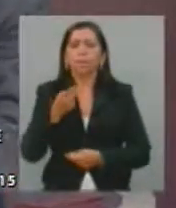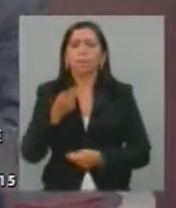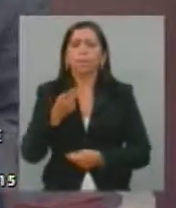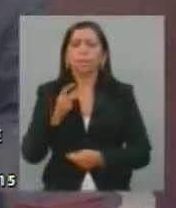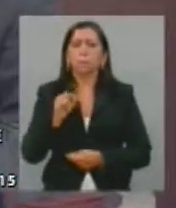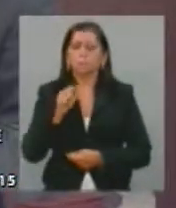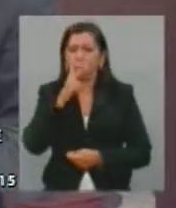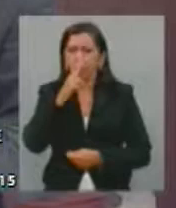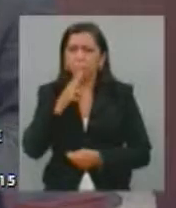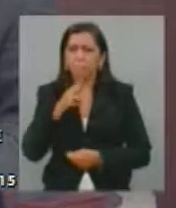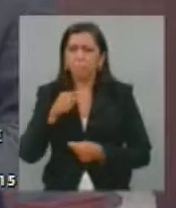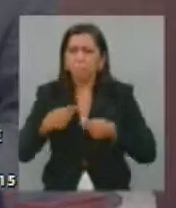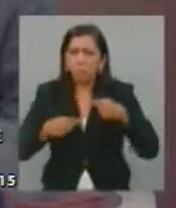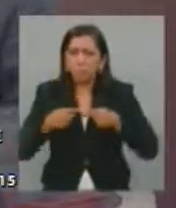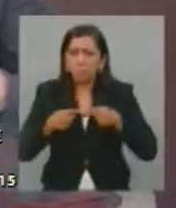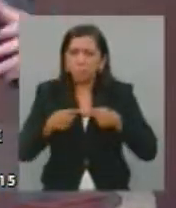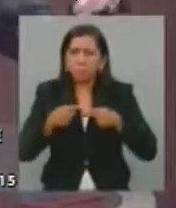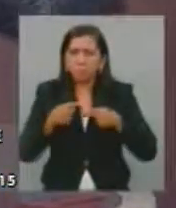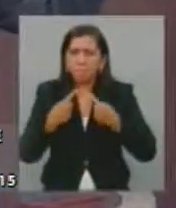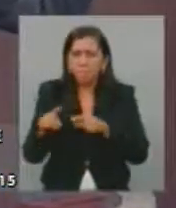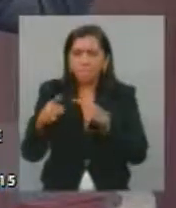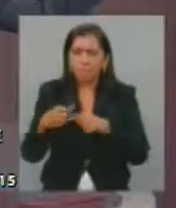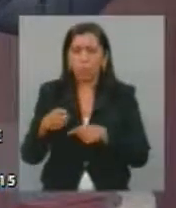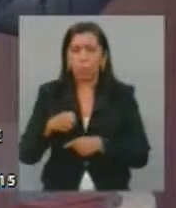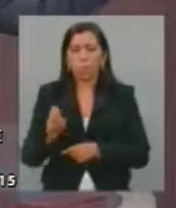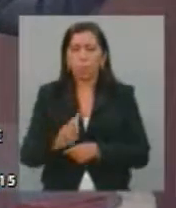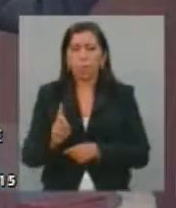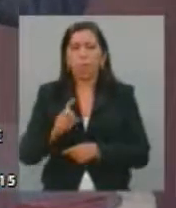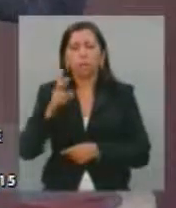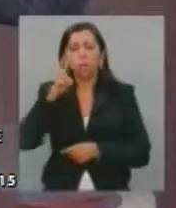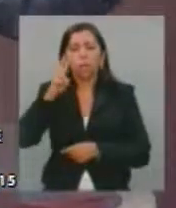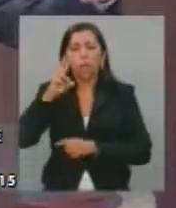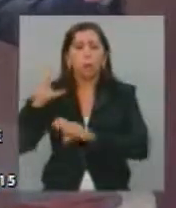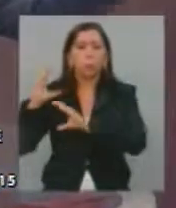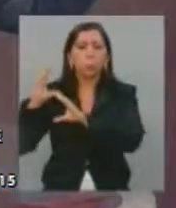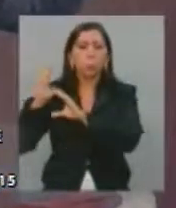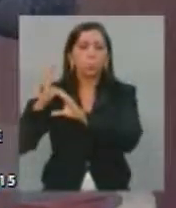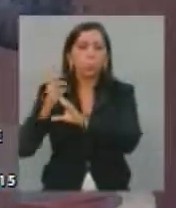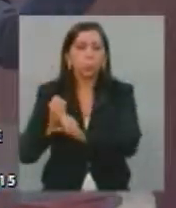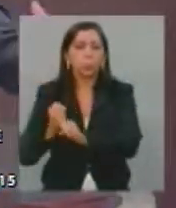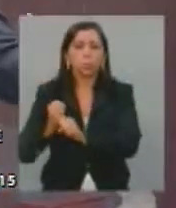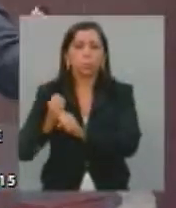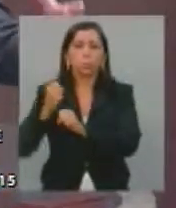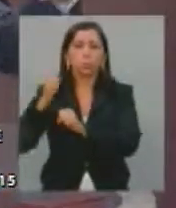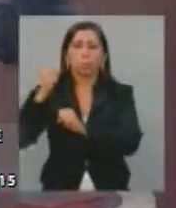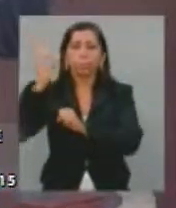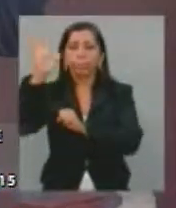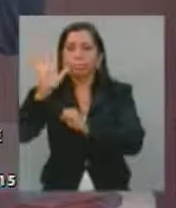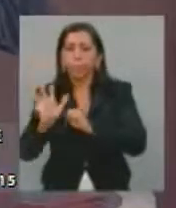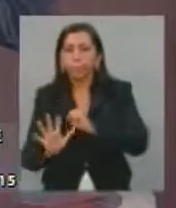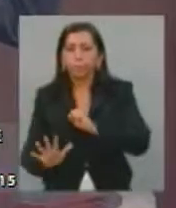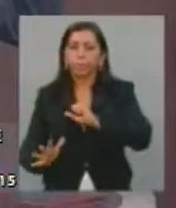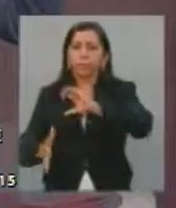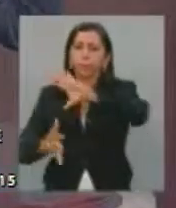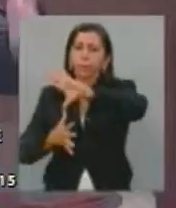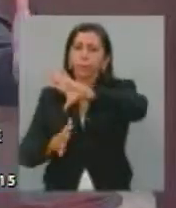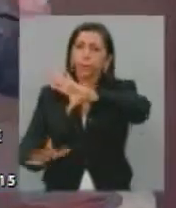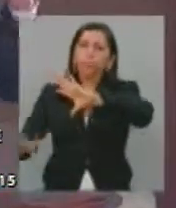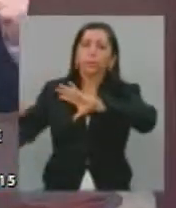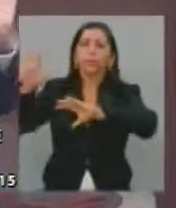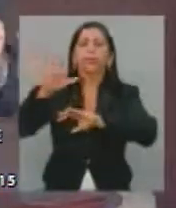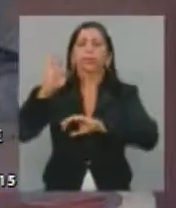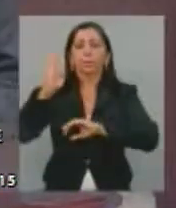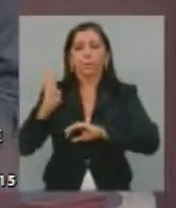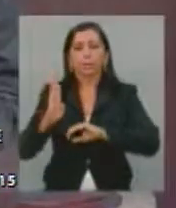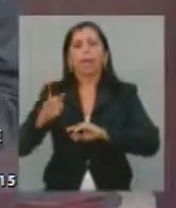pequena política. Eu estou colocando o contexto histórico, o contexto continental, o contexto nacional, para